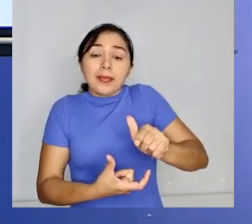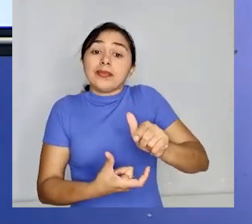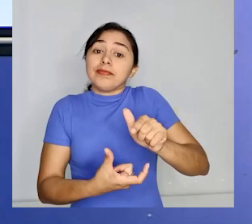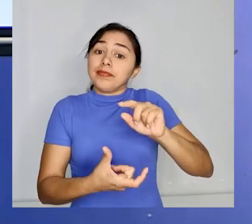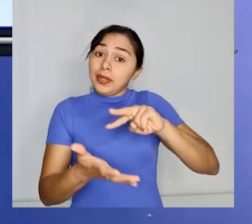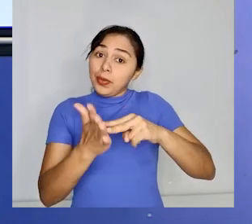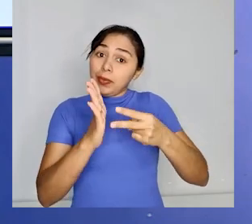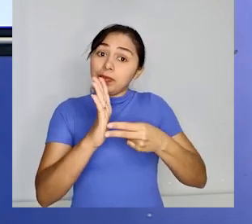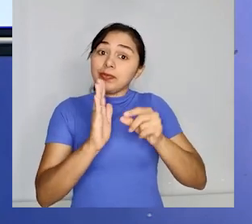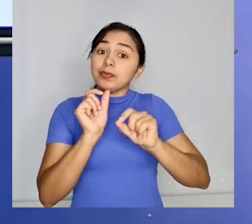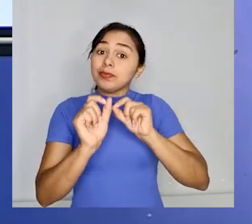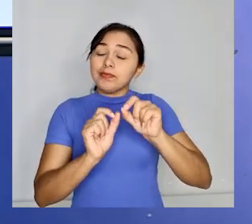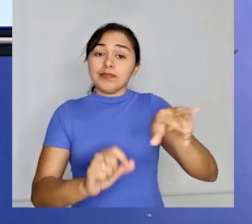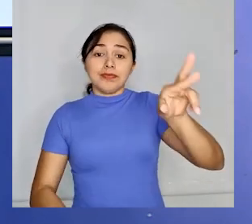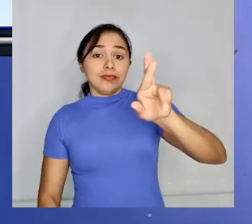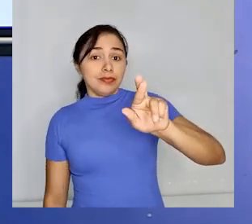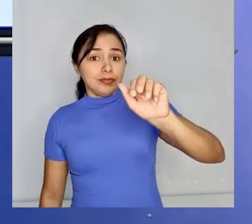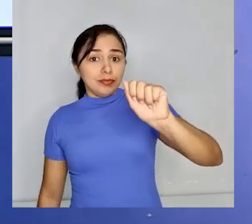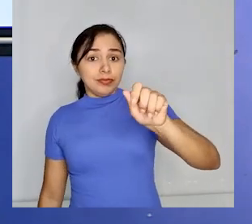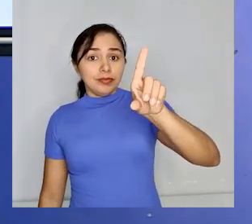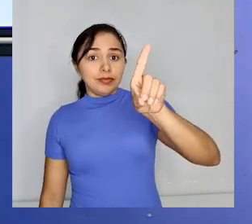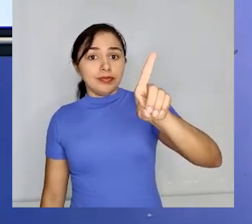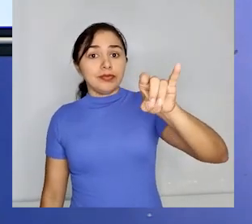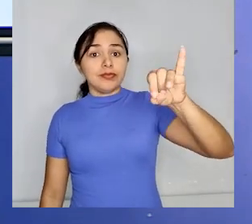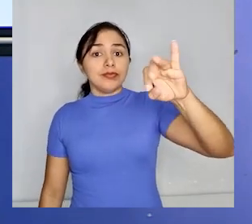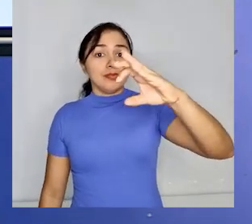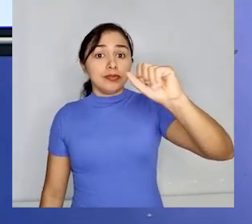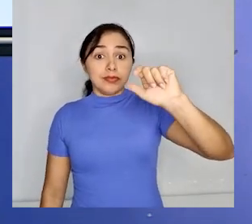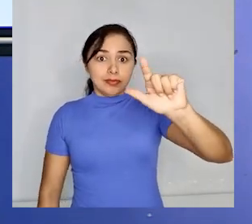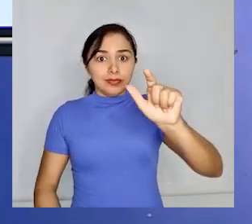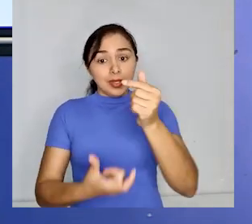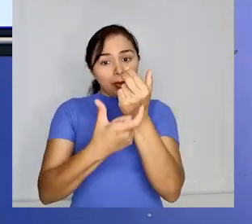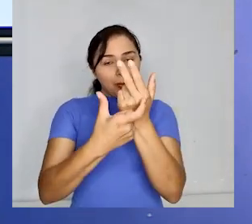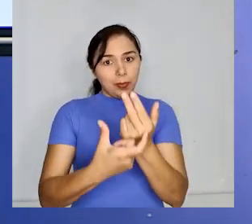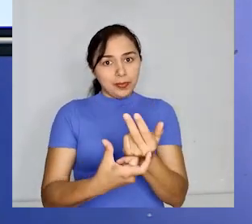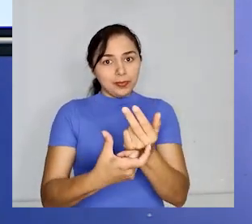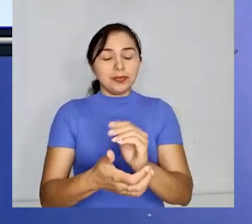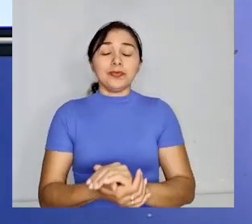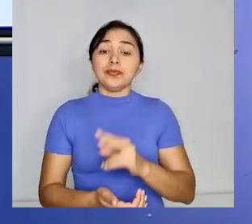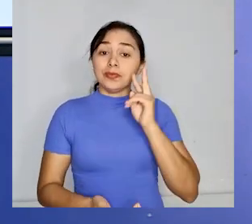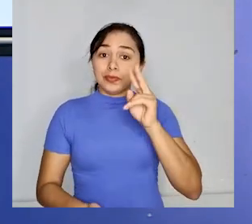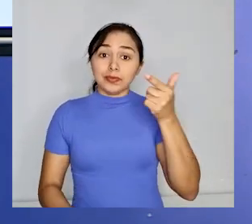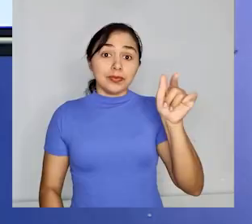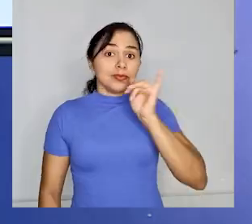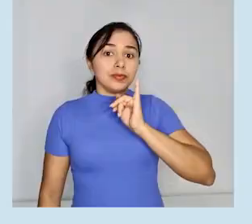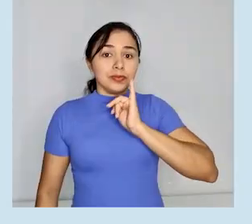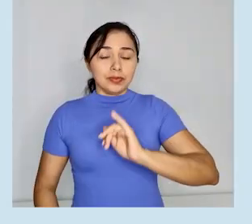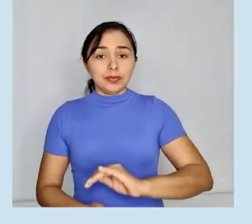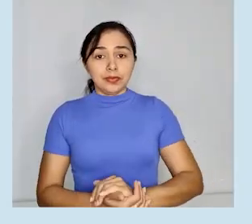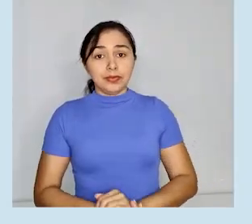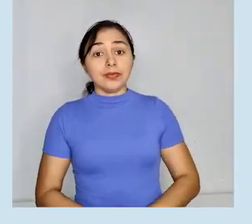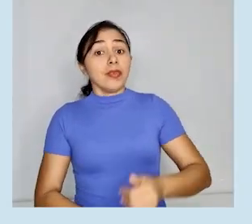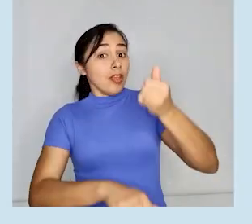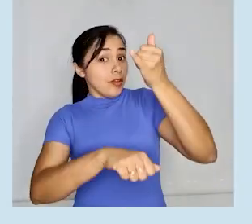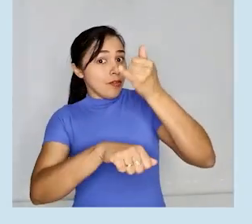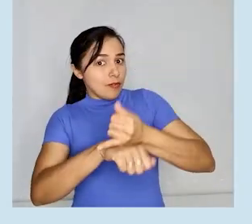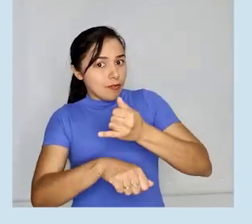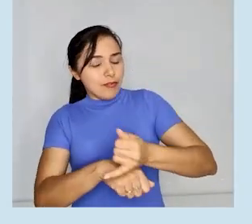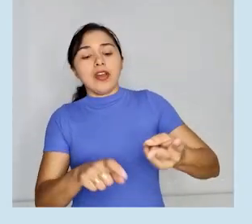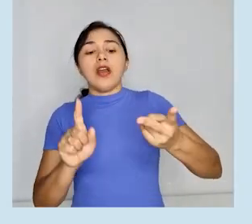se repete é o que chamamos de radical. Vamos analisar este outro exemplo. Ferro,